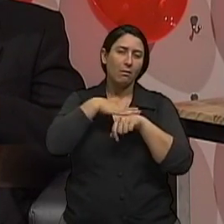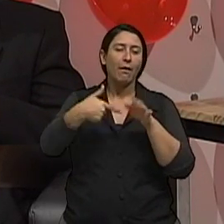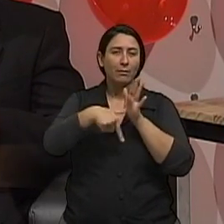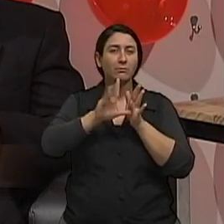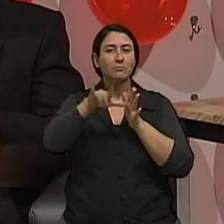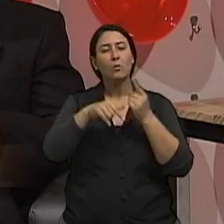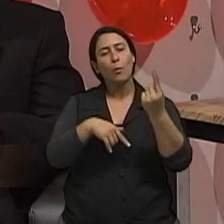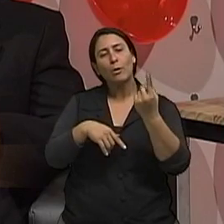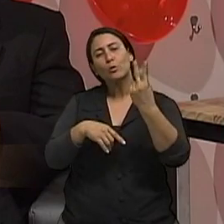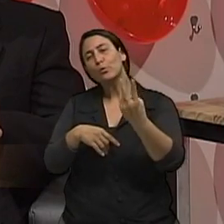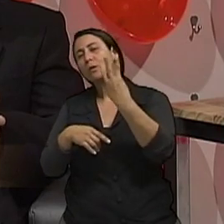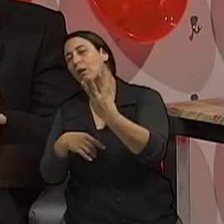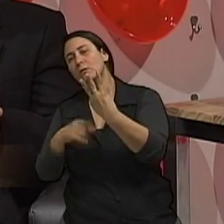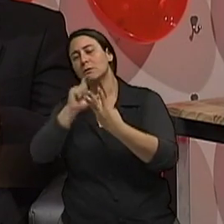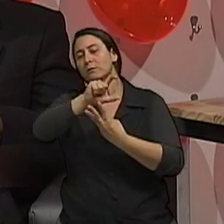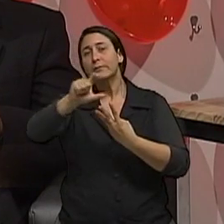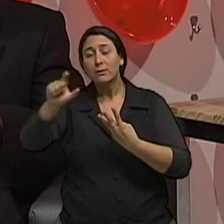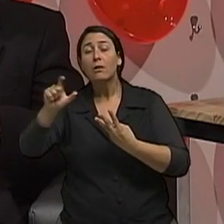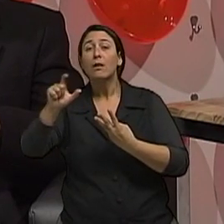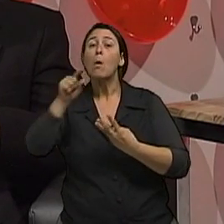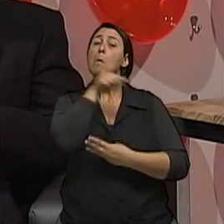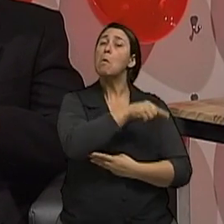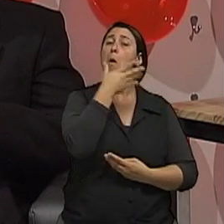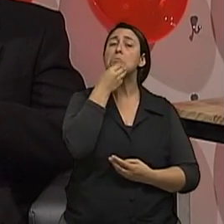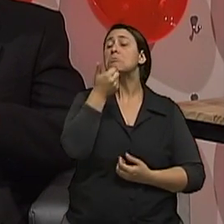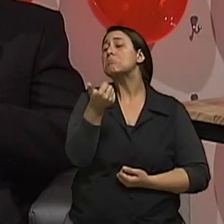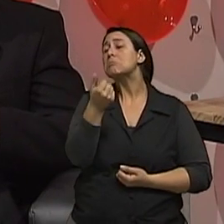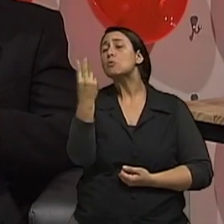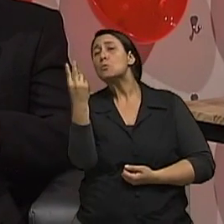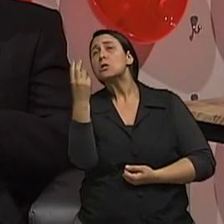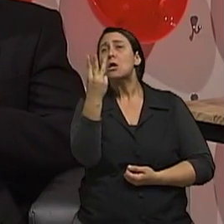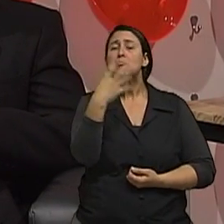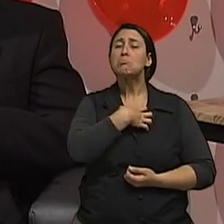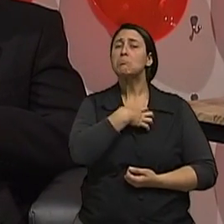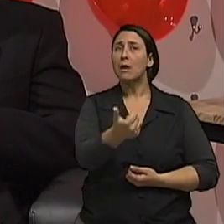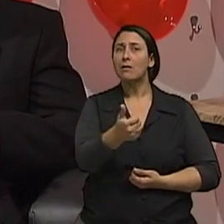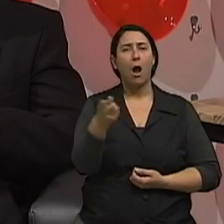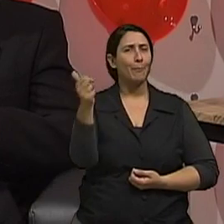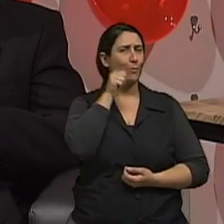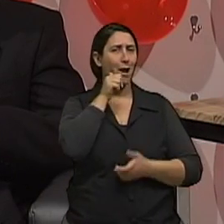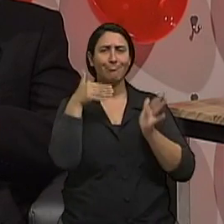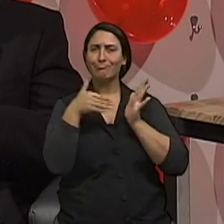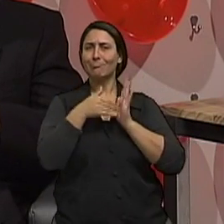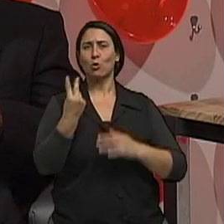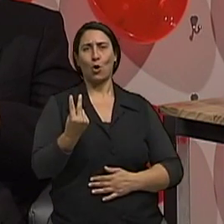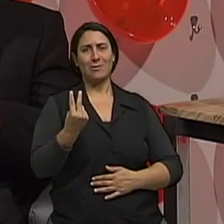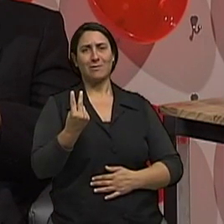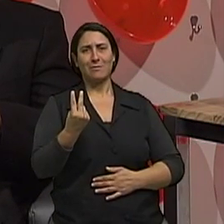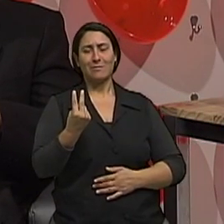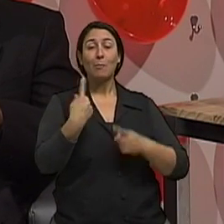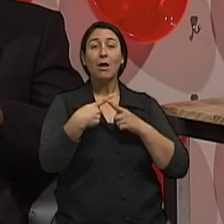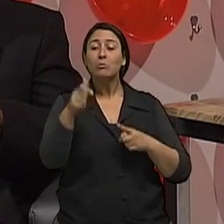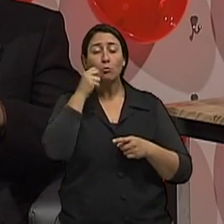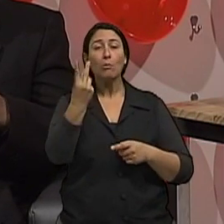três doses, né? Para o homem seja mais aceitável, duas a três doses, mas a mulher não mais do que duas, né? Uma, duas doses, tá? Então tem essa